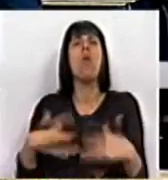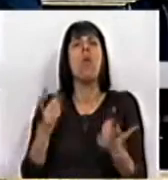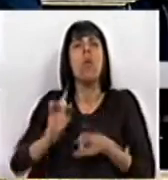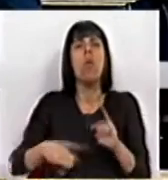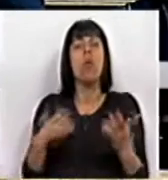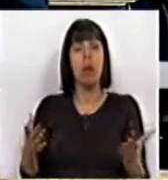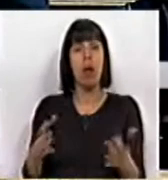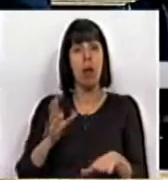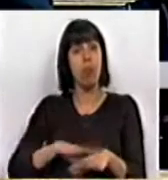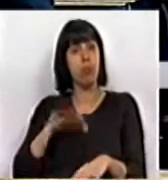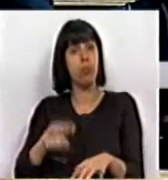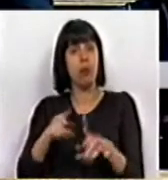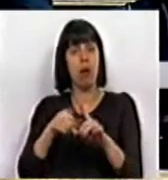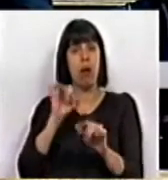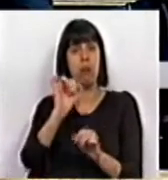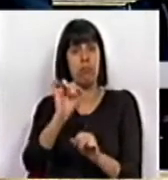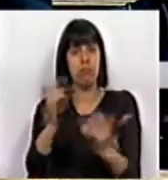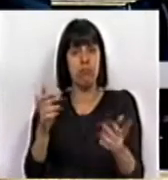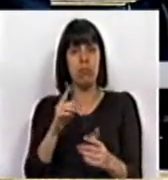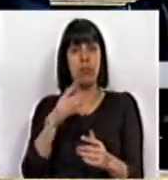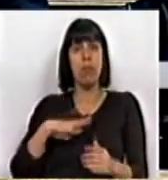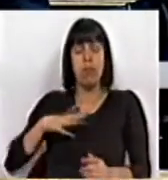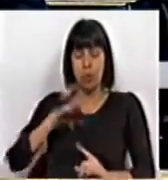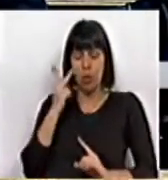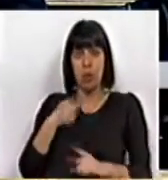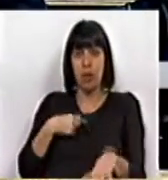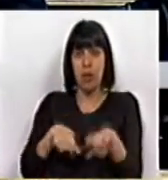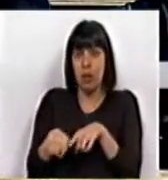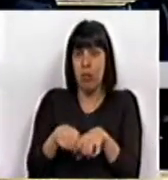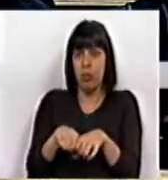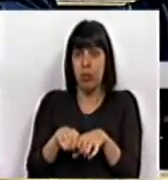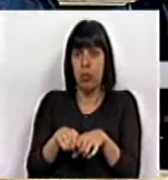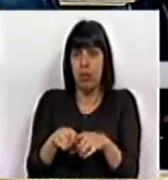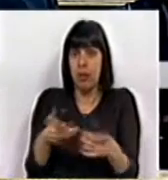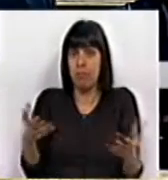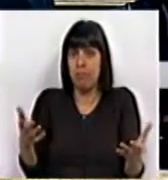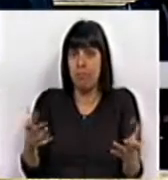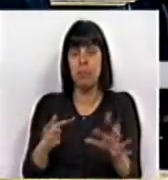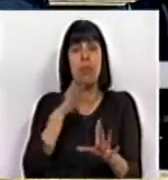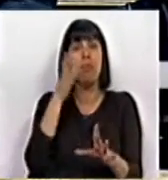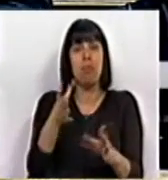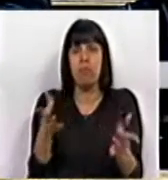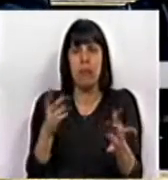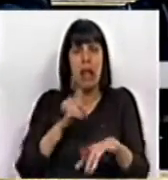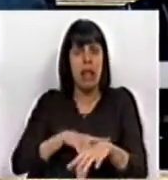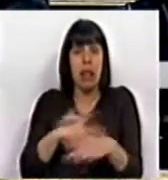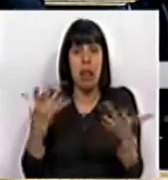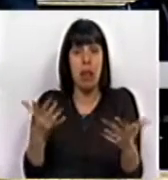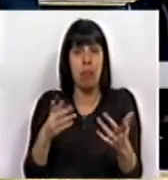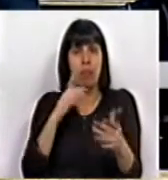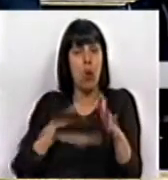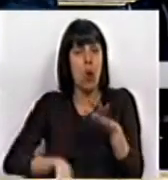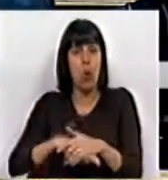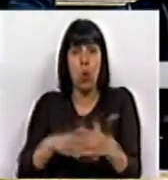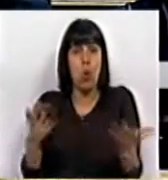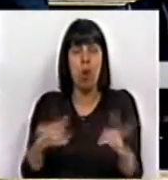para, em nome dessa sua sobrevivência política, embora, como disse, sem tempo e